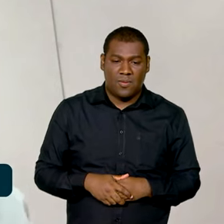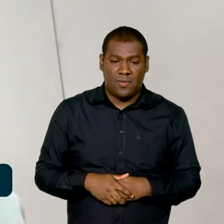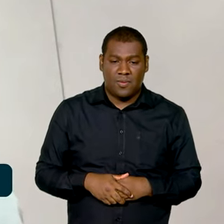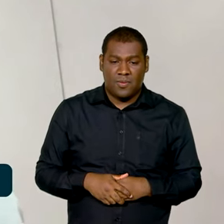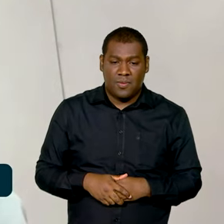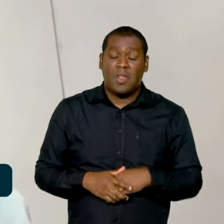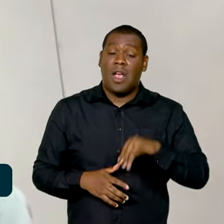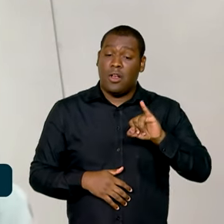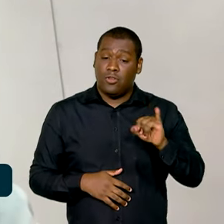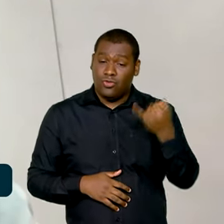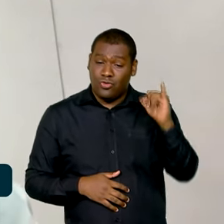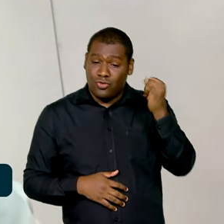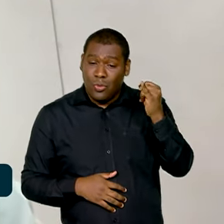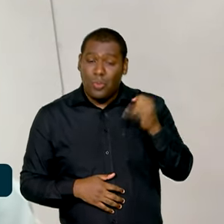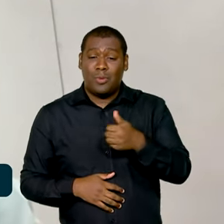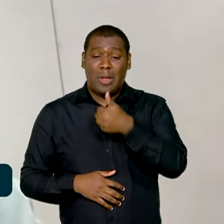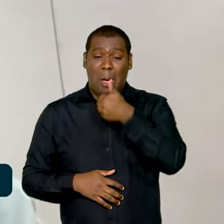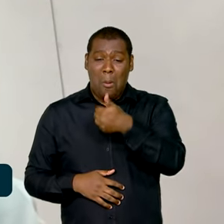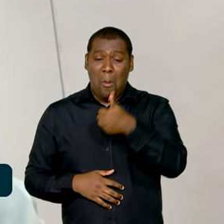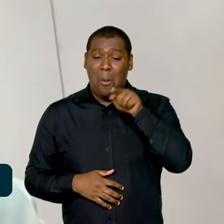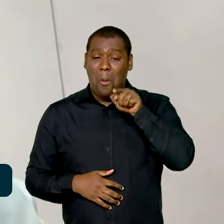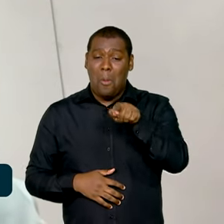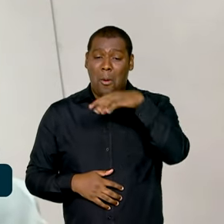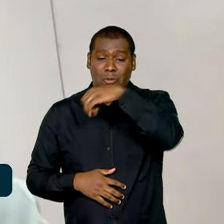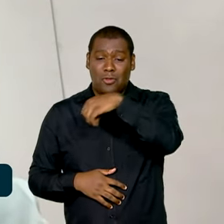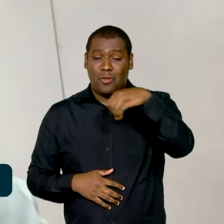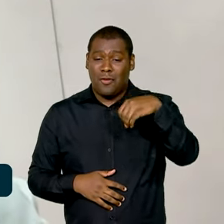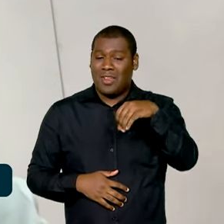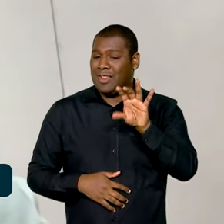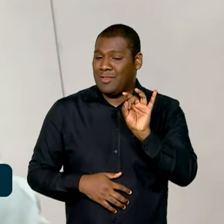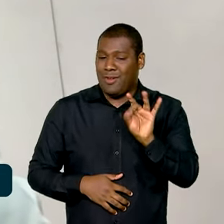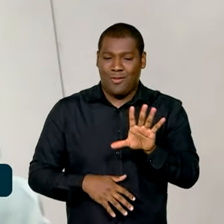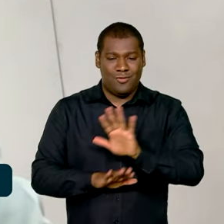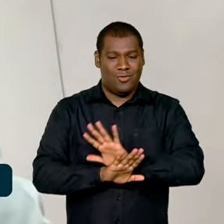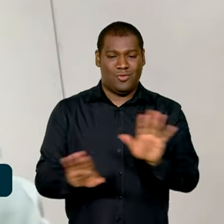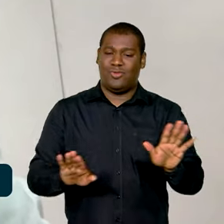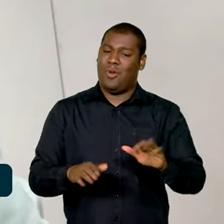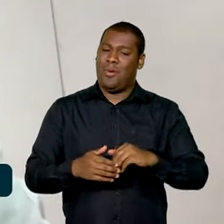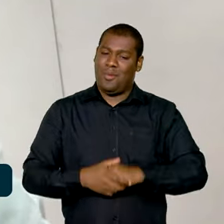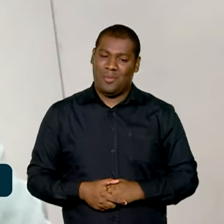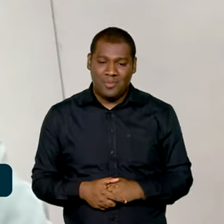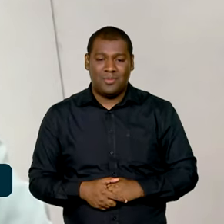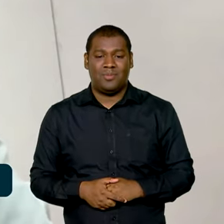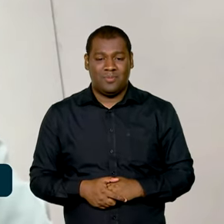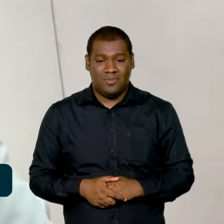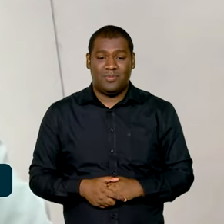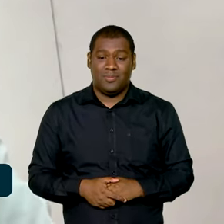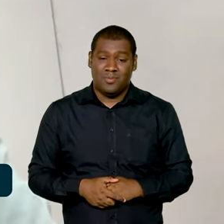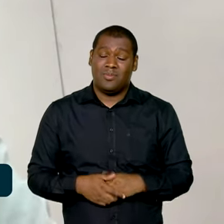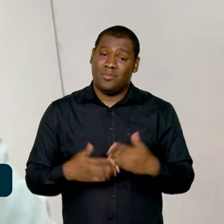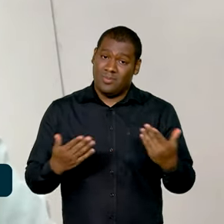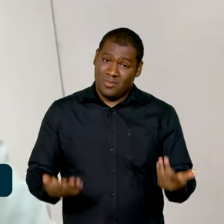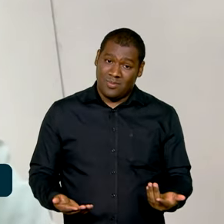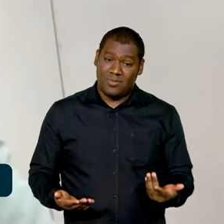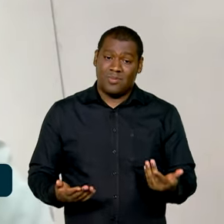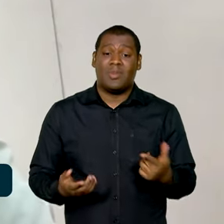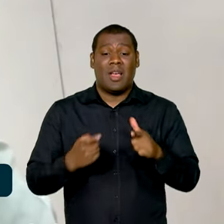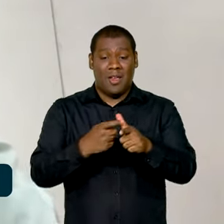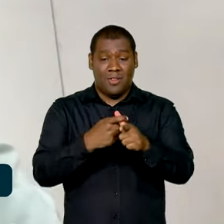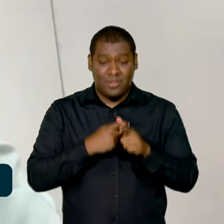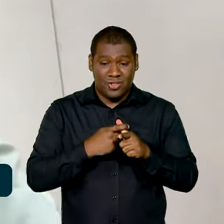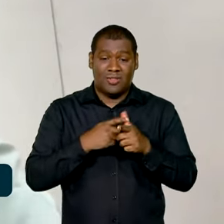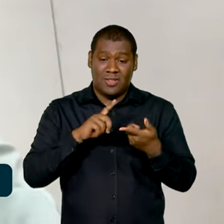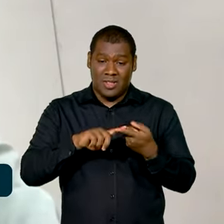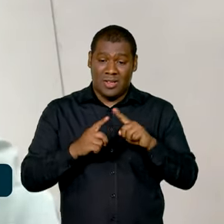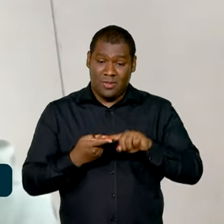ao mês. Então, juros bem menor daquilo que ele encontraria no mercado para fazer qualquer opção de financiamento das suas dívidas.